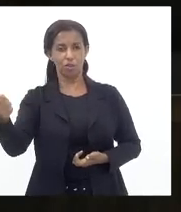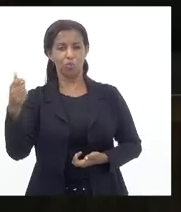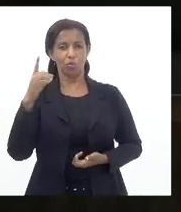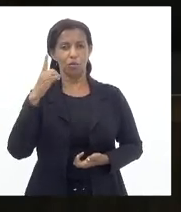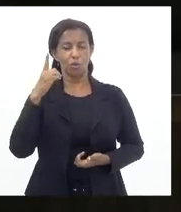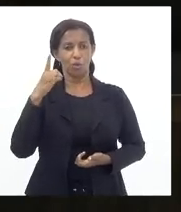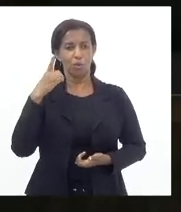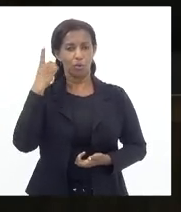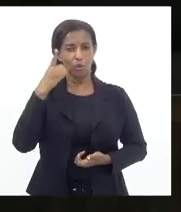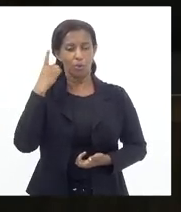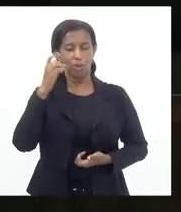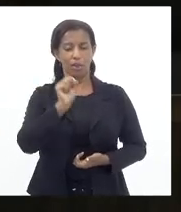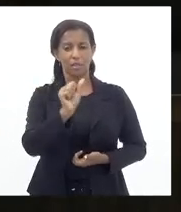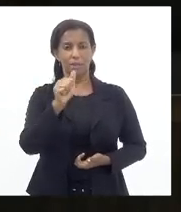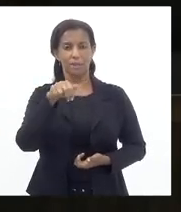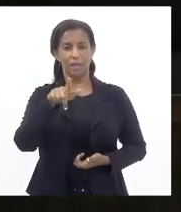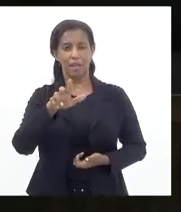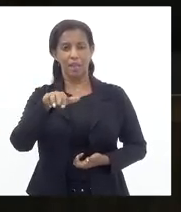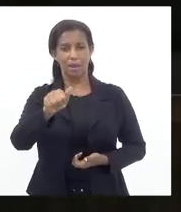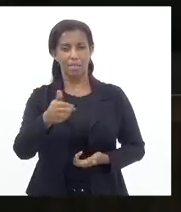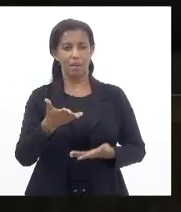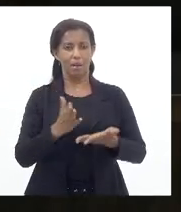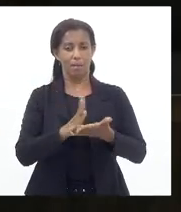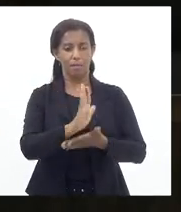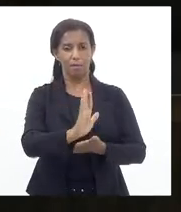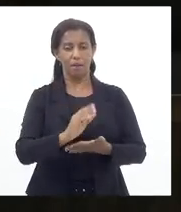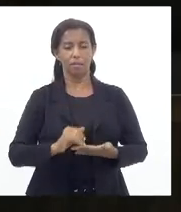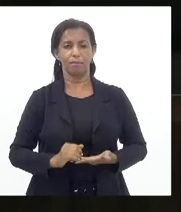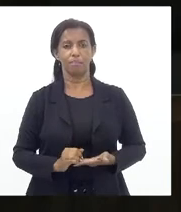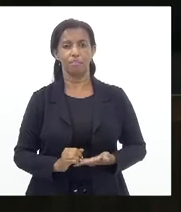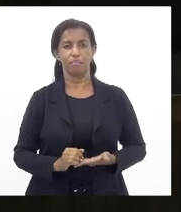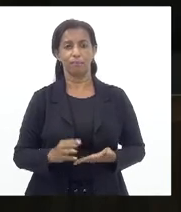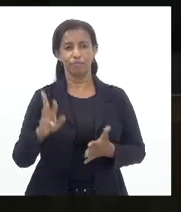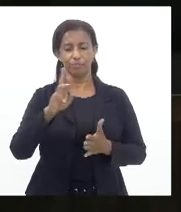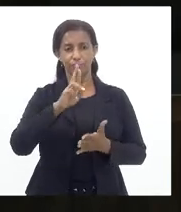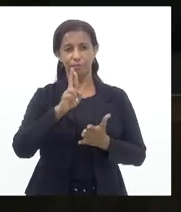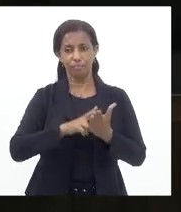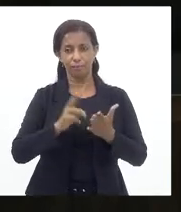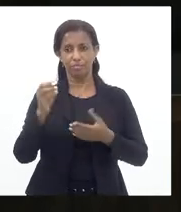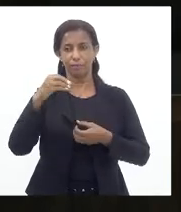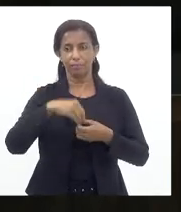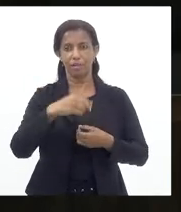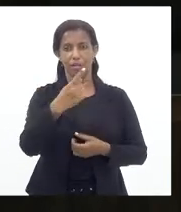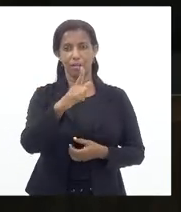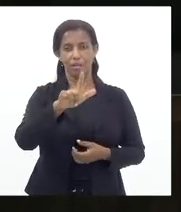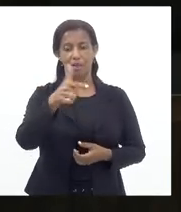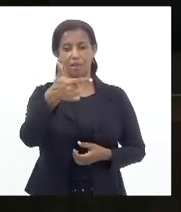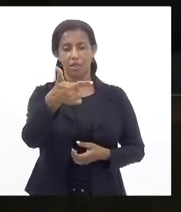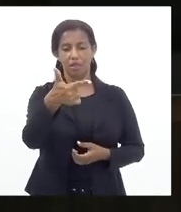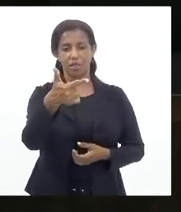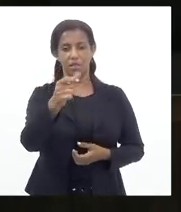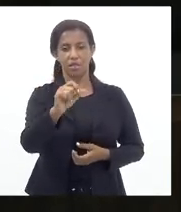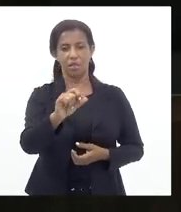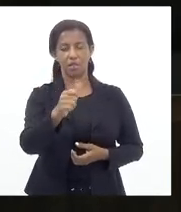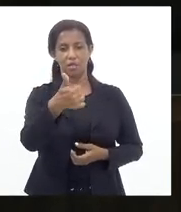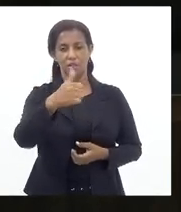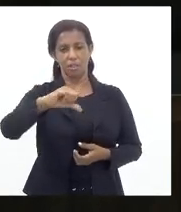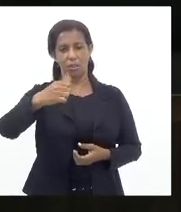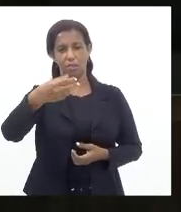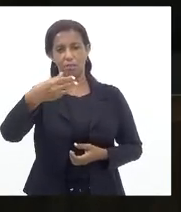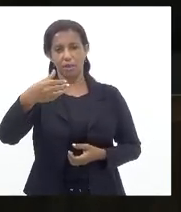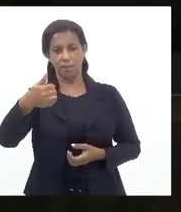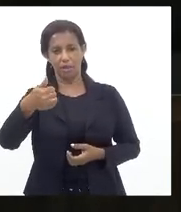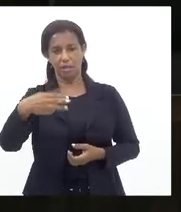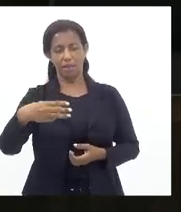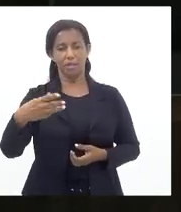deputado Coronel Salema Os senhores que aprovam permanecem como estão, aprovado Requerimento de inclusão na ordem do dia do projeto 193 de 2020 do